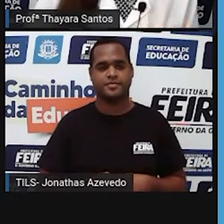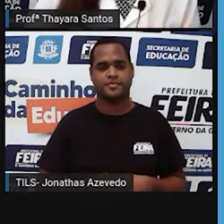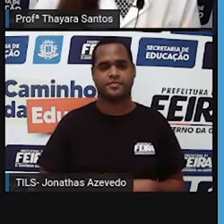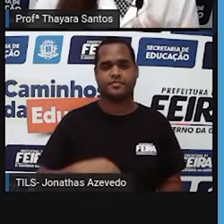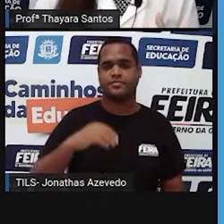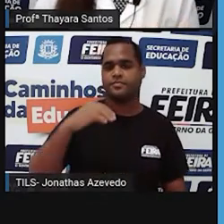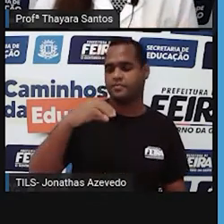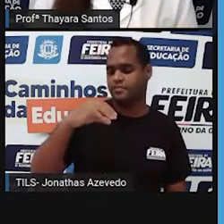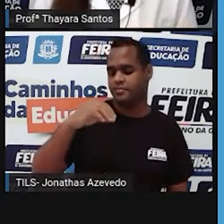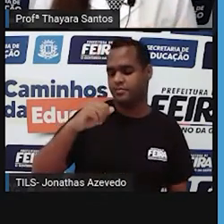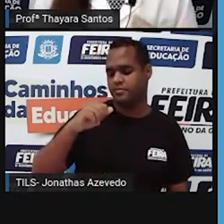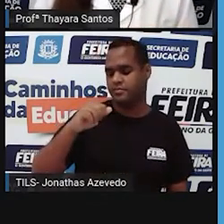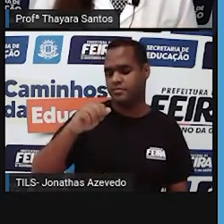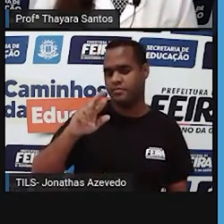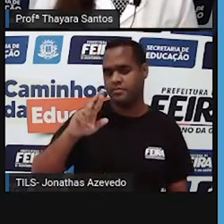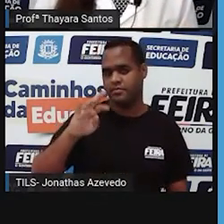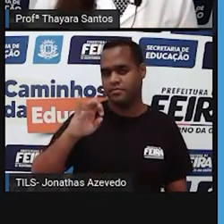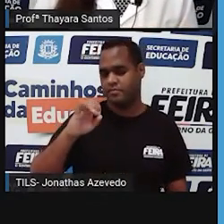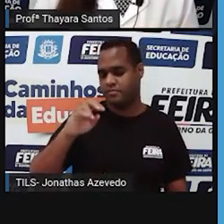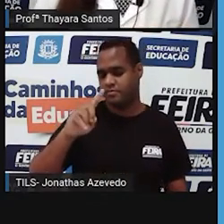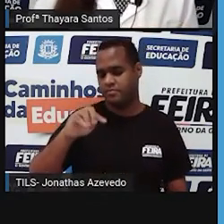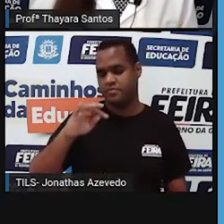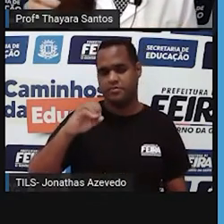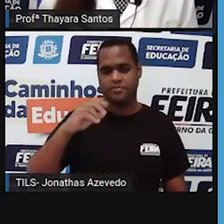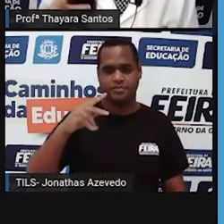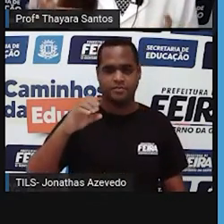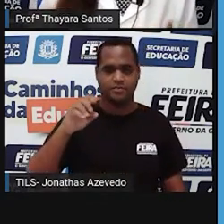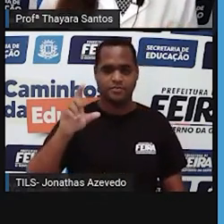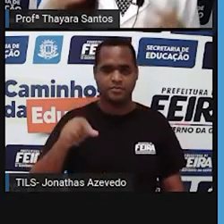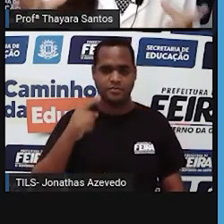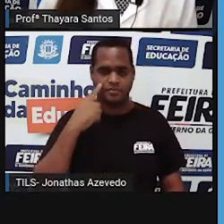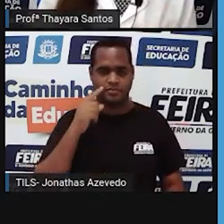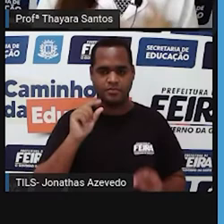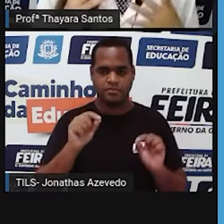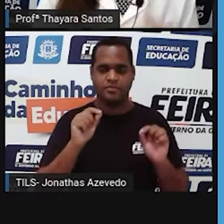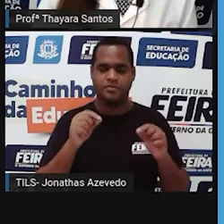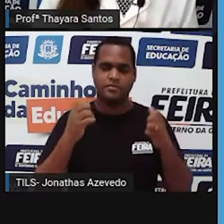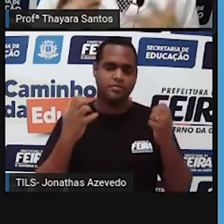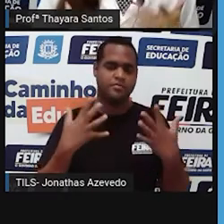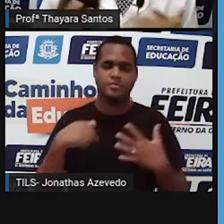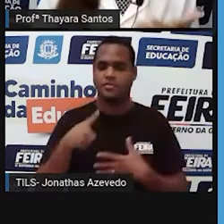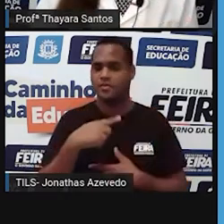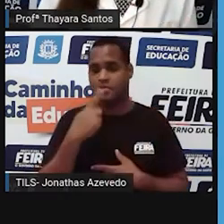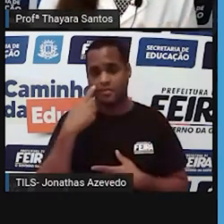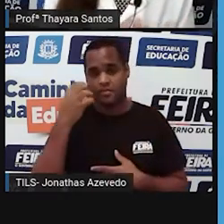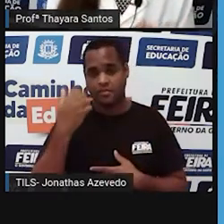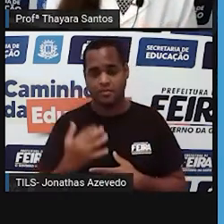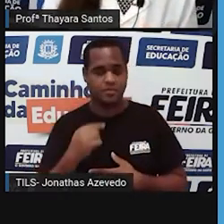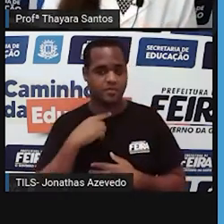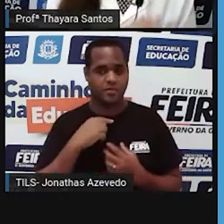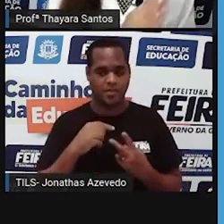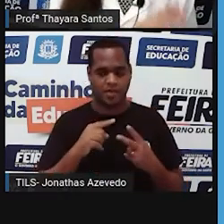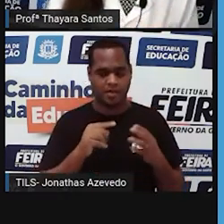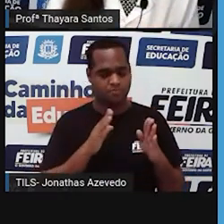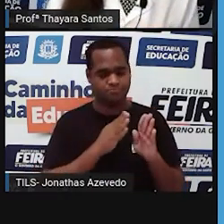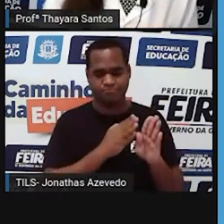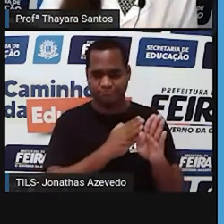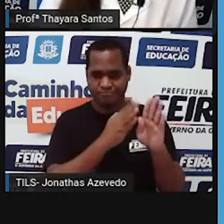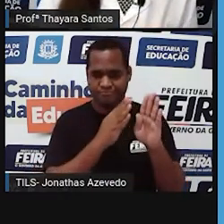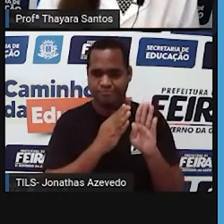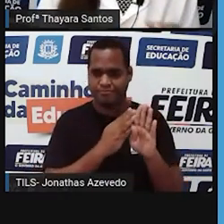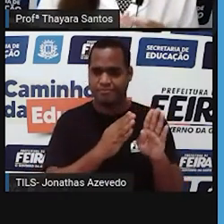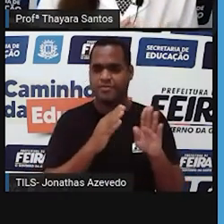Cariótipo, o que é o cariótipo? Cariótipo, na verdade, é como se a gente fizer... É como não, né? A gente faz o mapeamento dos cromossomos daquele